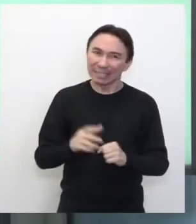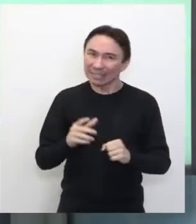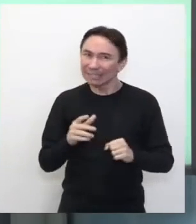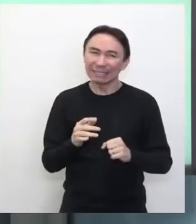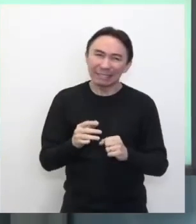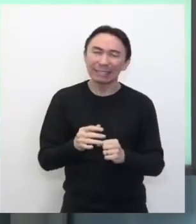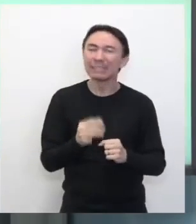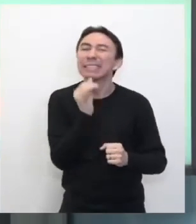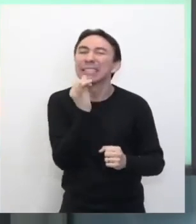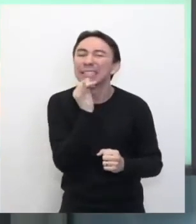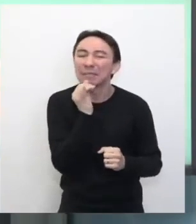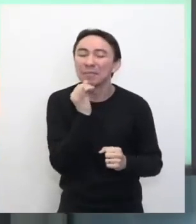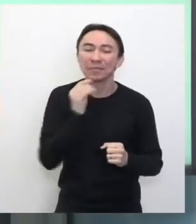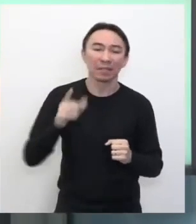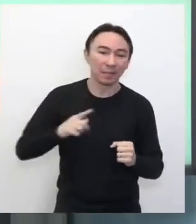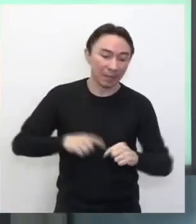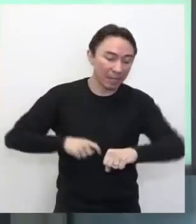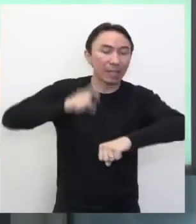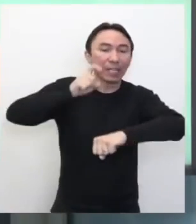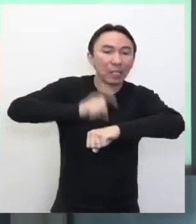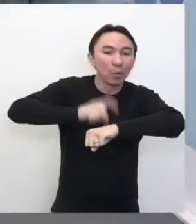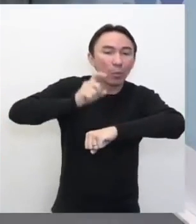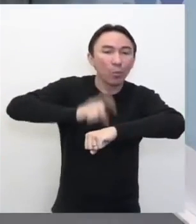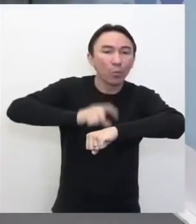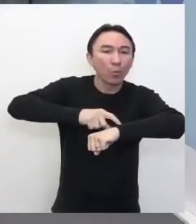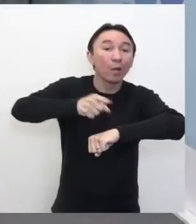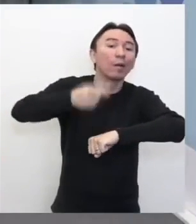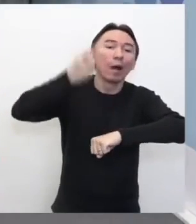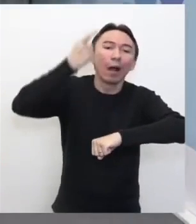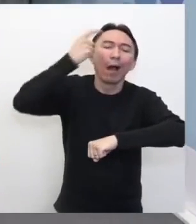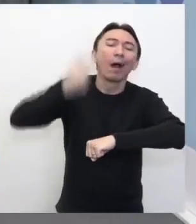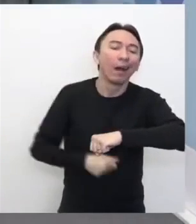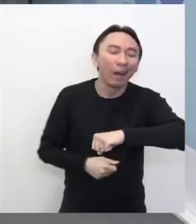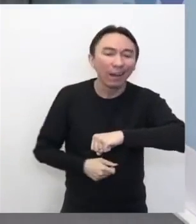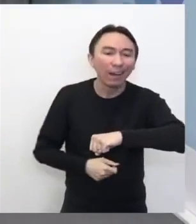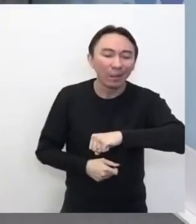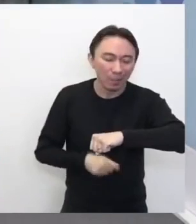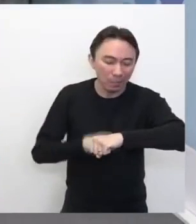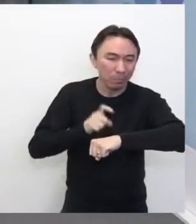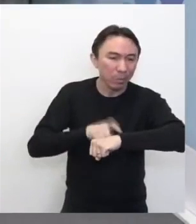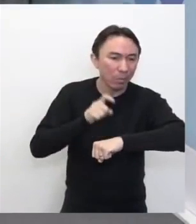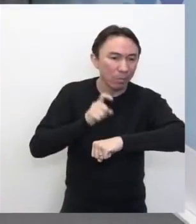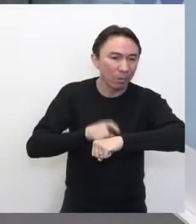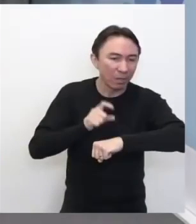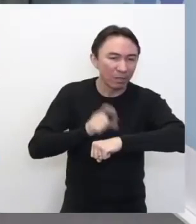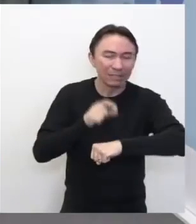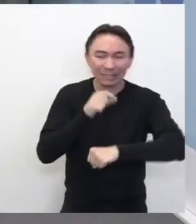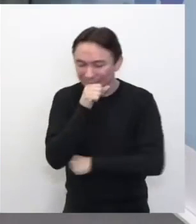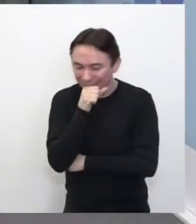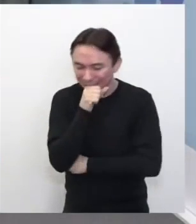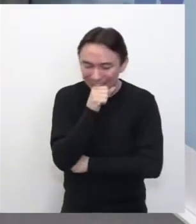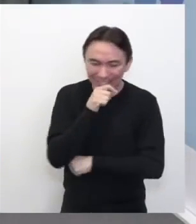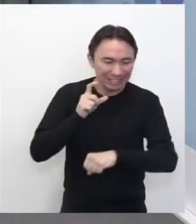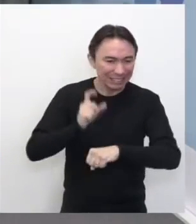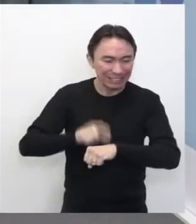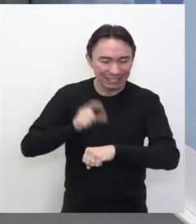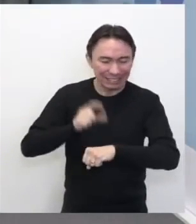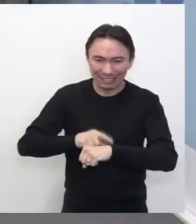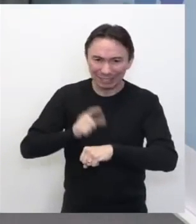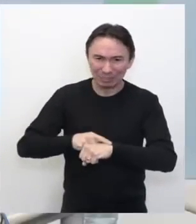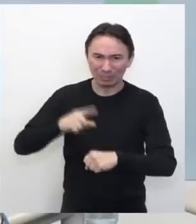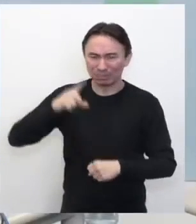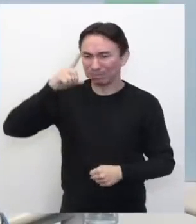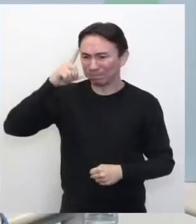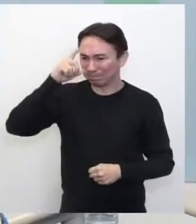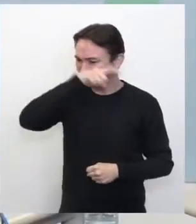Quando eu falo tempo, o que que vem à sua cabeça, Tony? Nossa, o tempo é meio primitivo de explicar, né? É difícil,